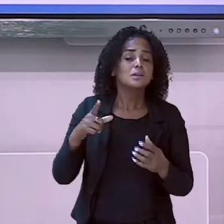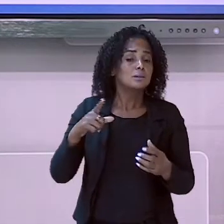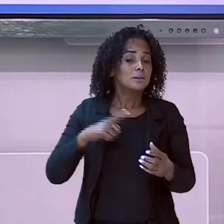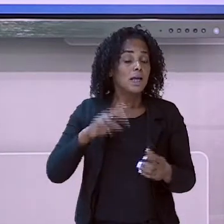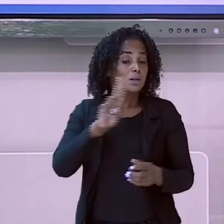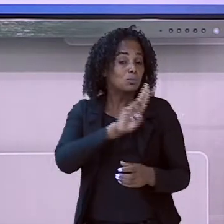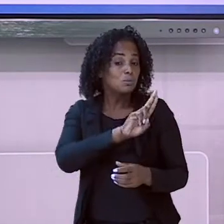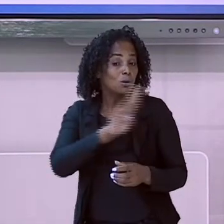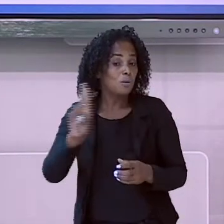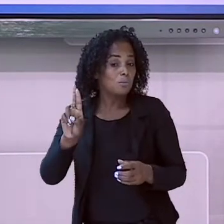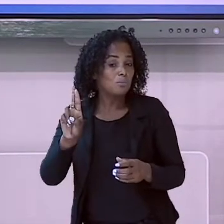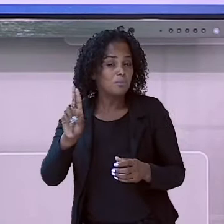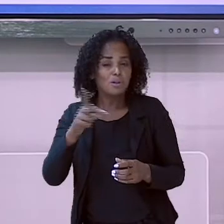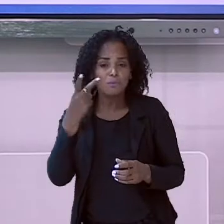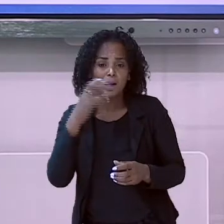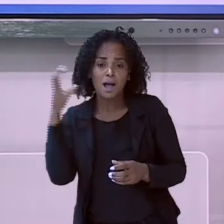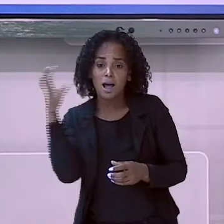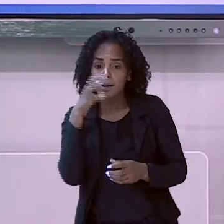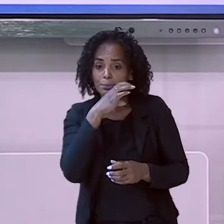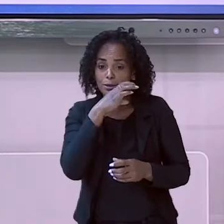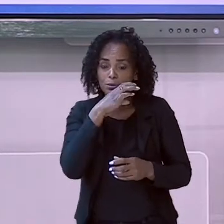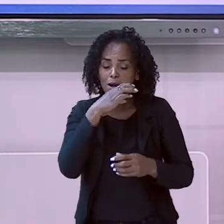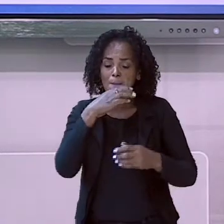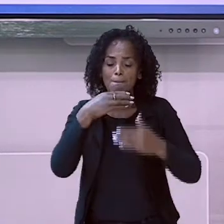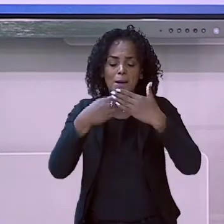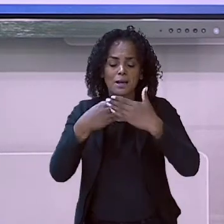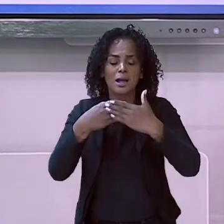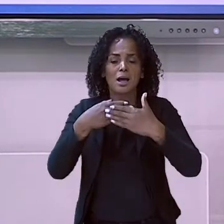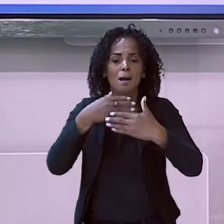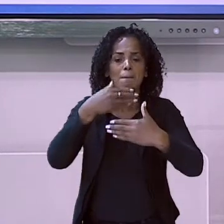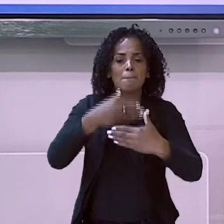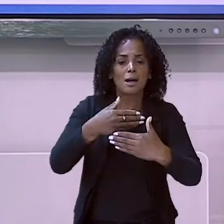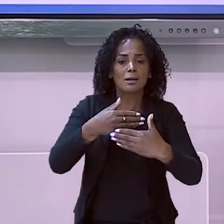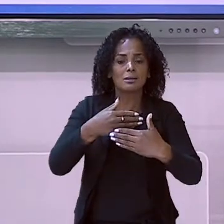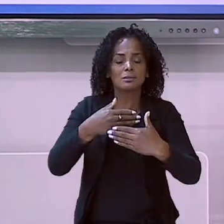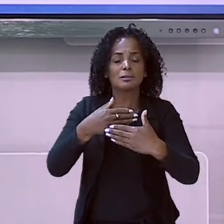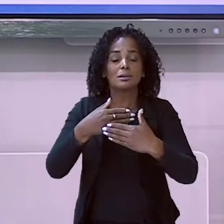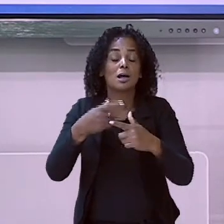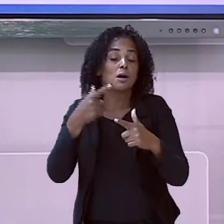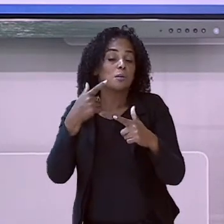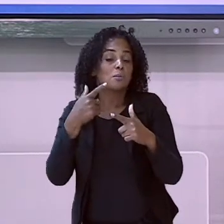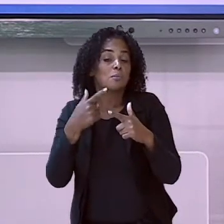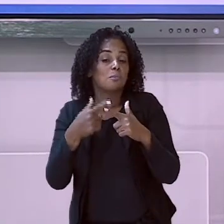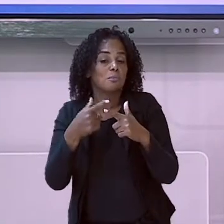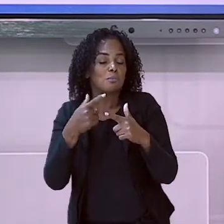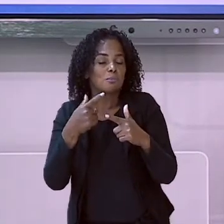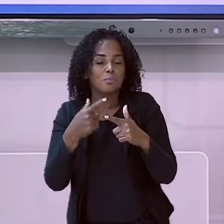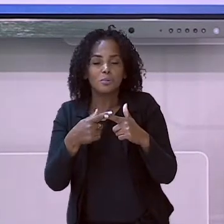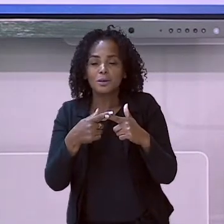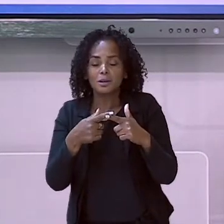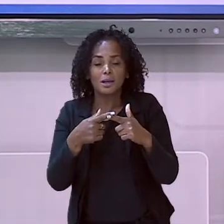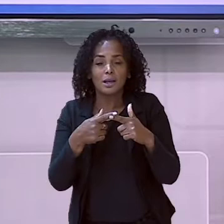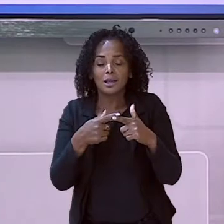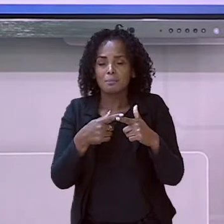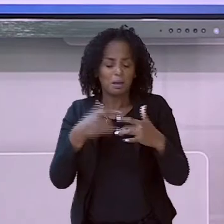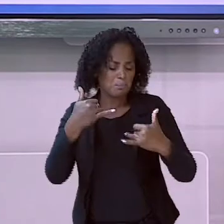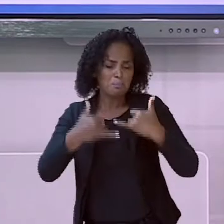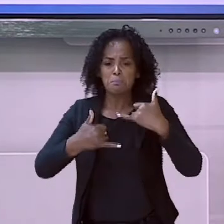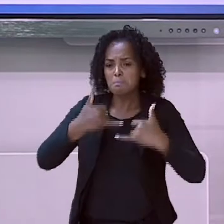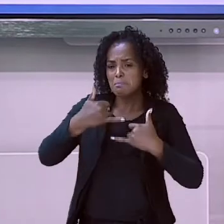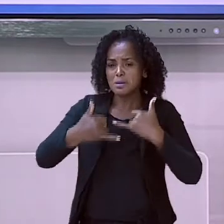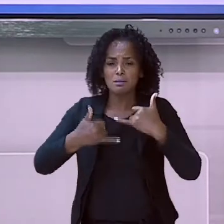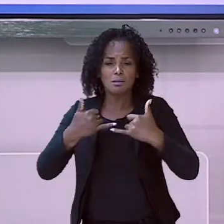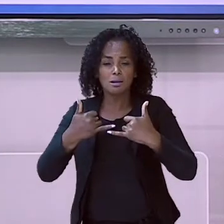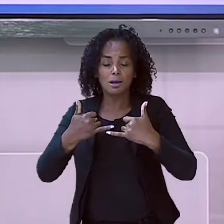trava-língua. Sabe por quê? Ela dá um verdadeiro nó na nossa língua. Quando vamos falar, algumas